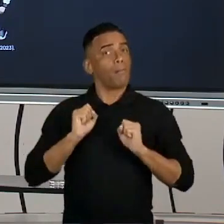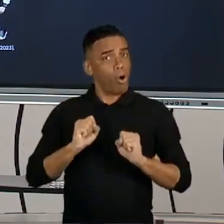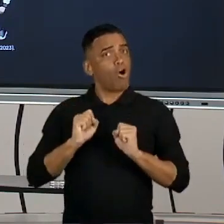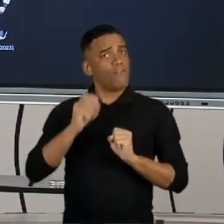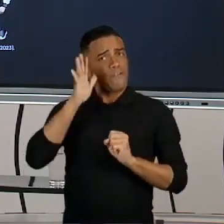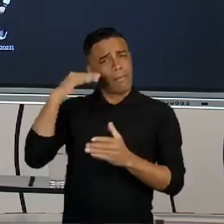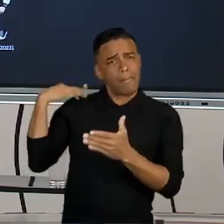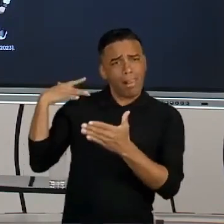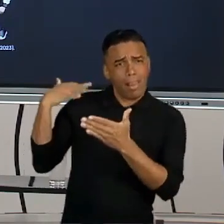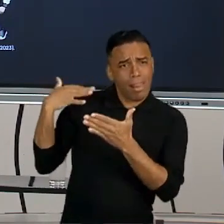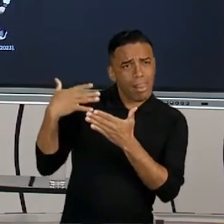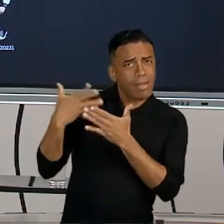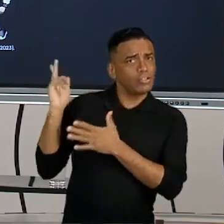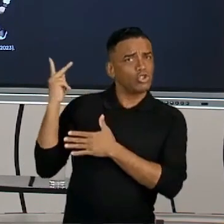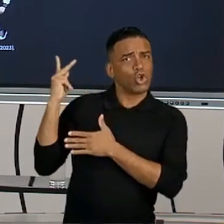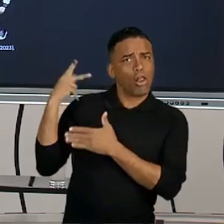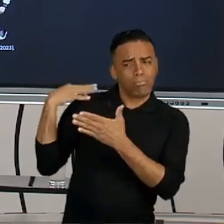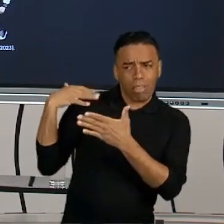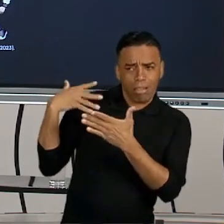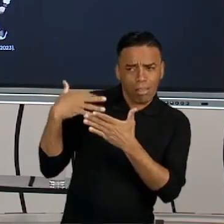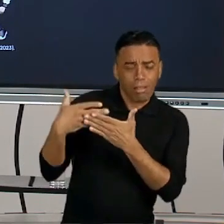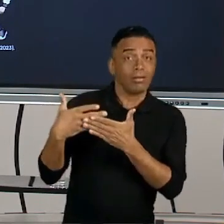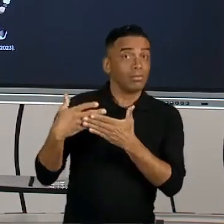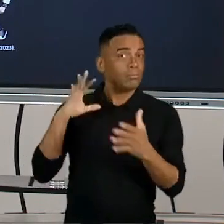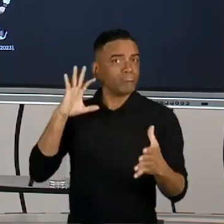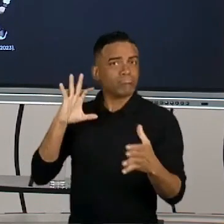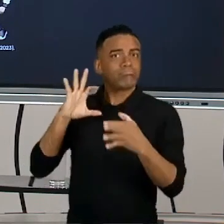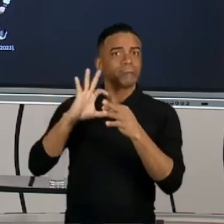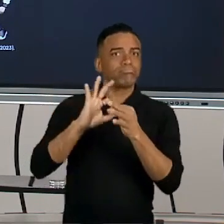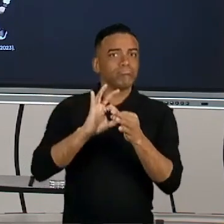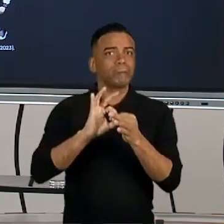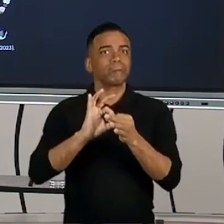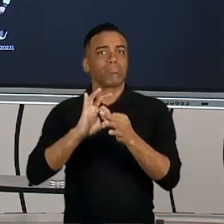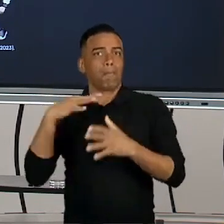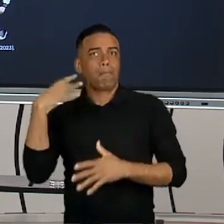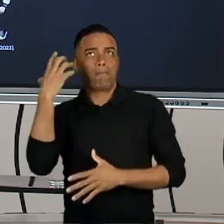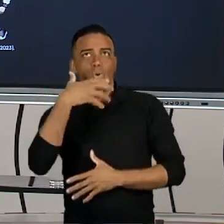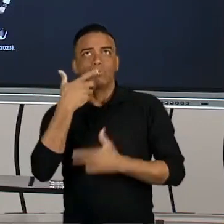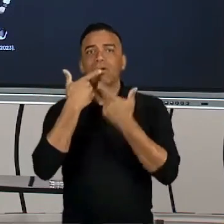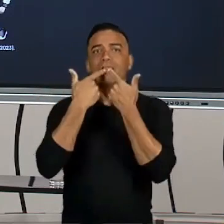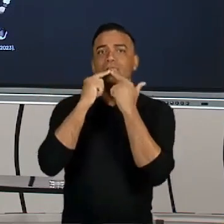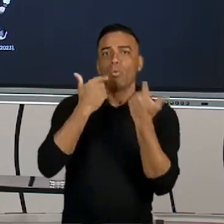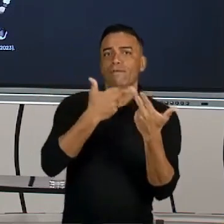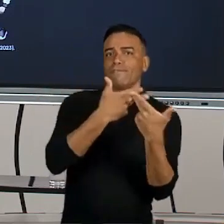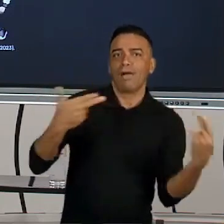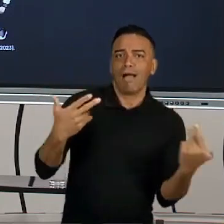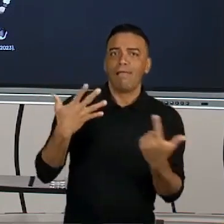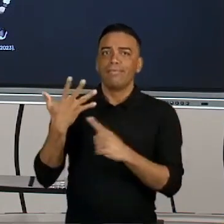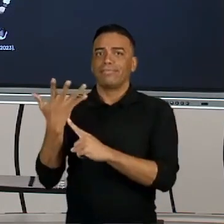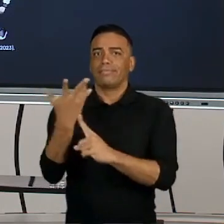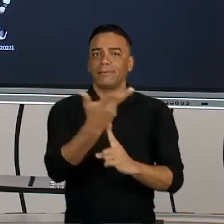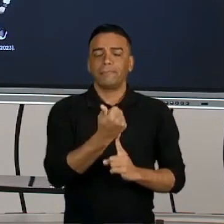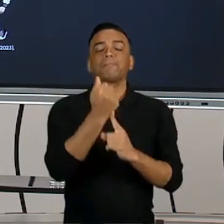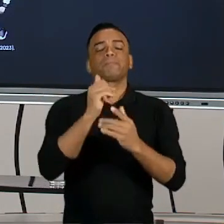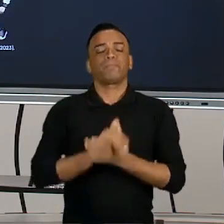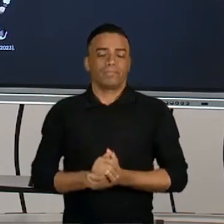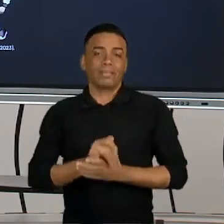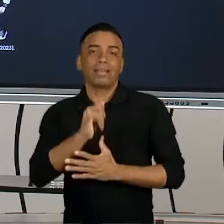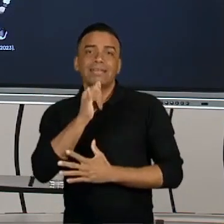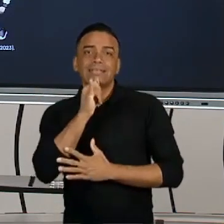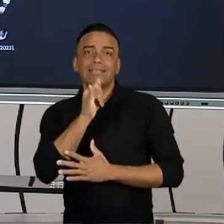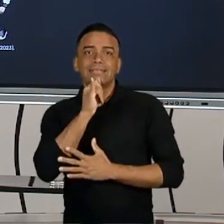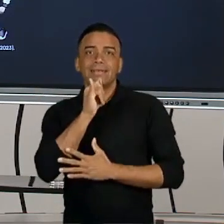dessa música e nós podemos associar a música a várias outras linguagens artísticas. Como, por exemplo,